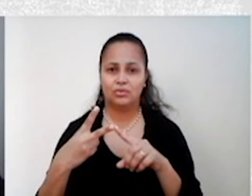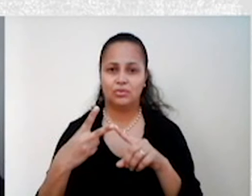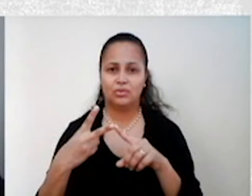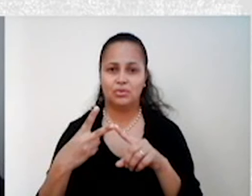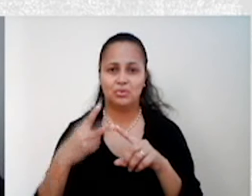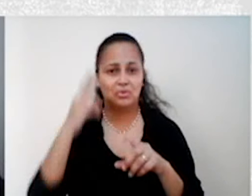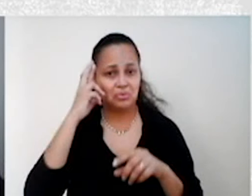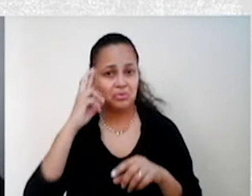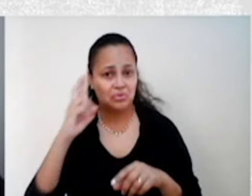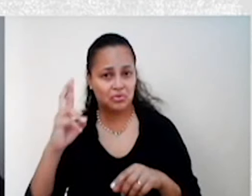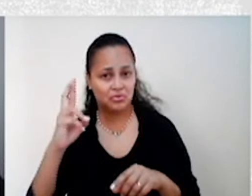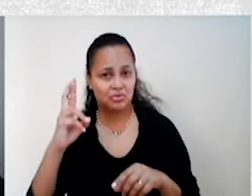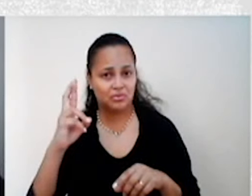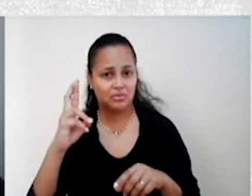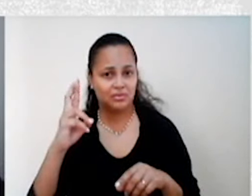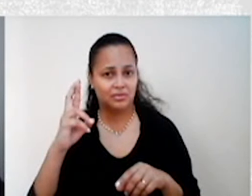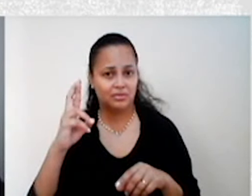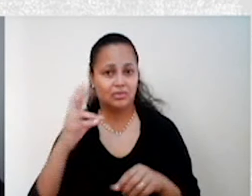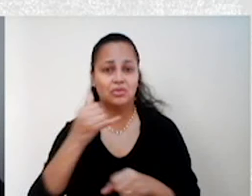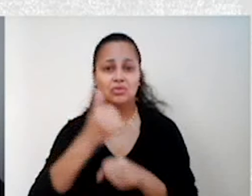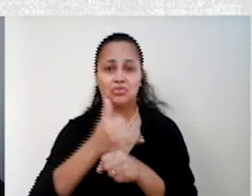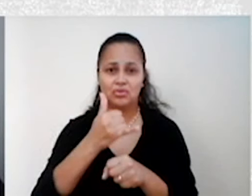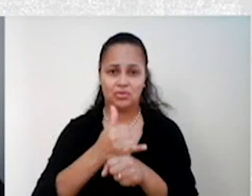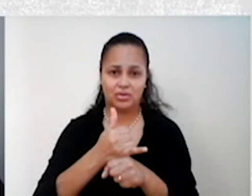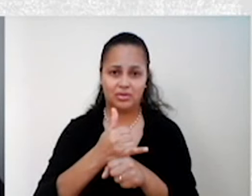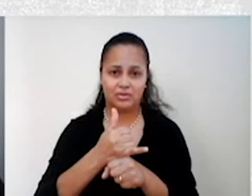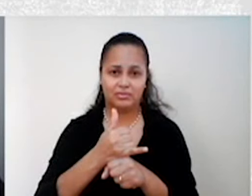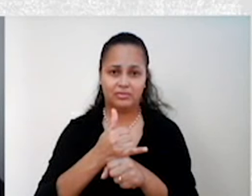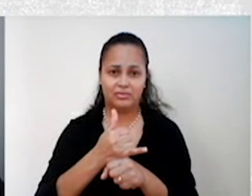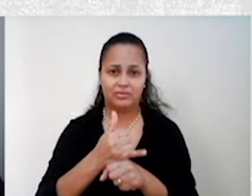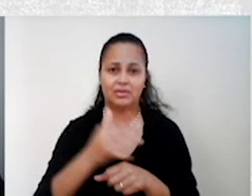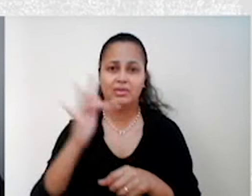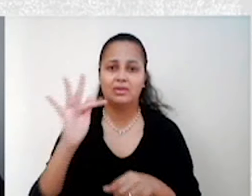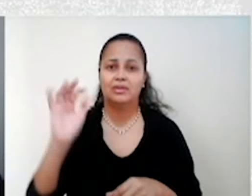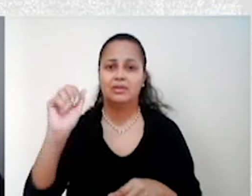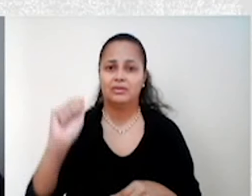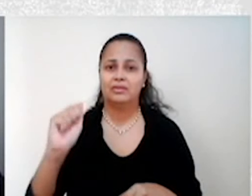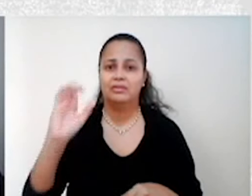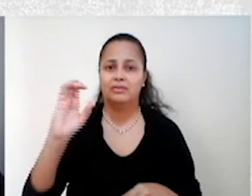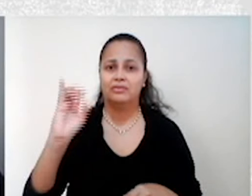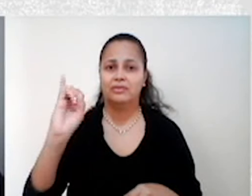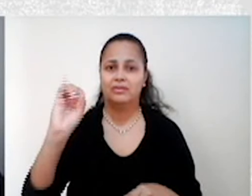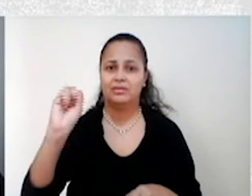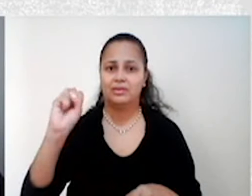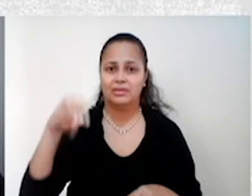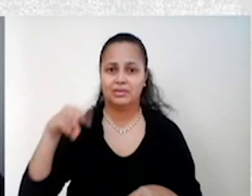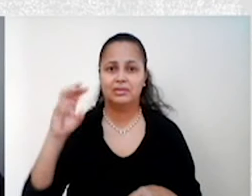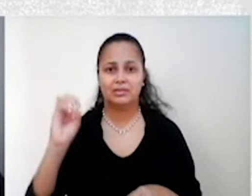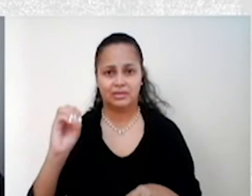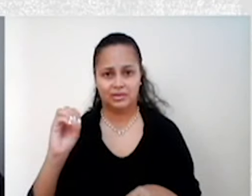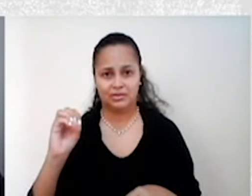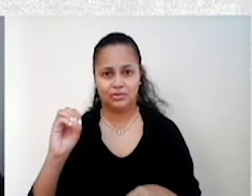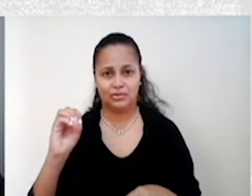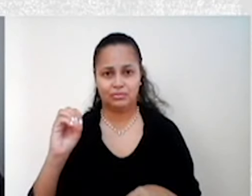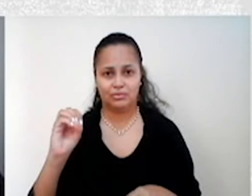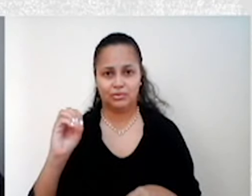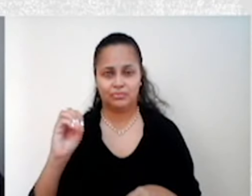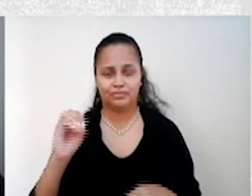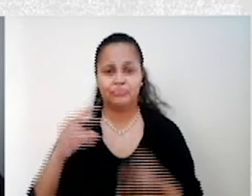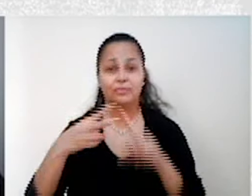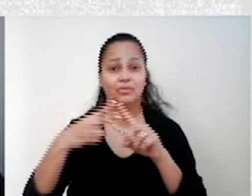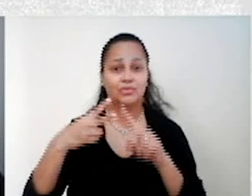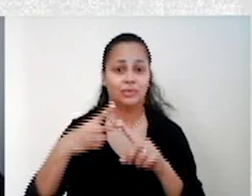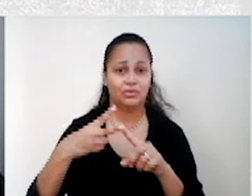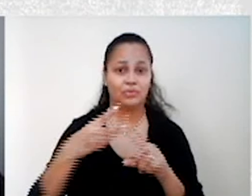líderes de movimentos do fascismo, do nazifascismo. Então, temos o Mussolini e o